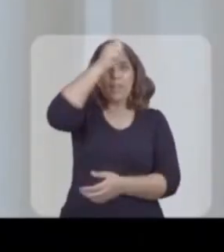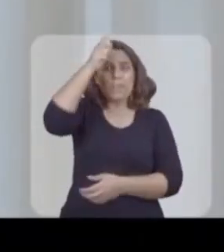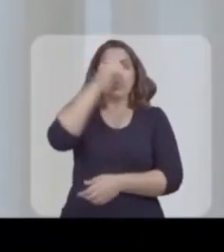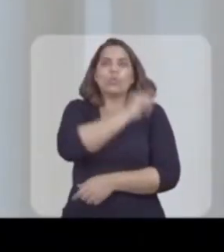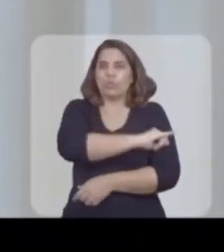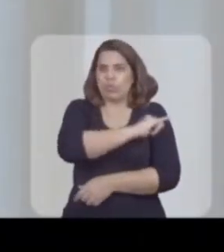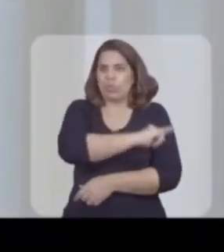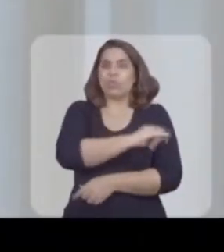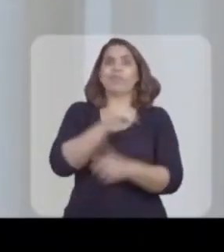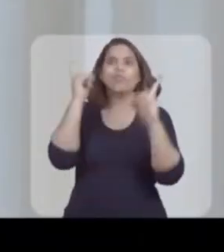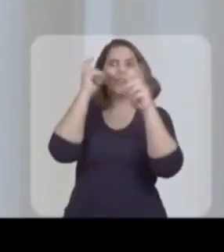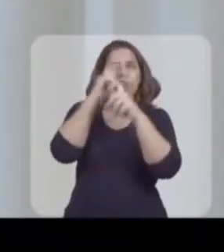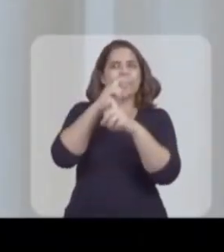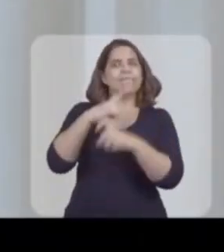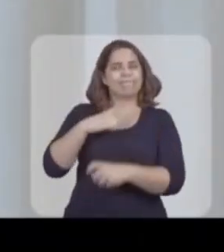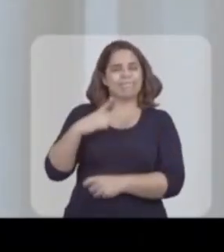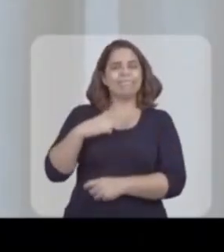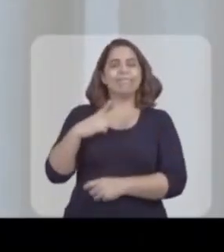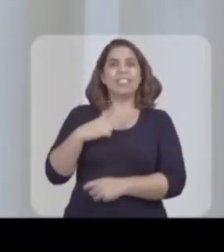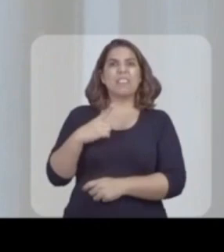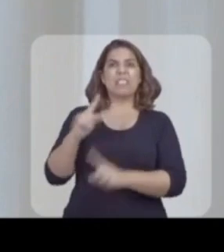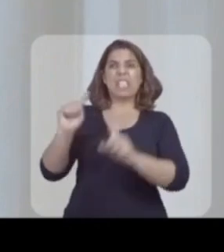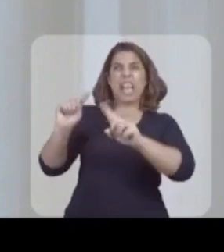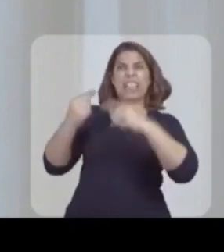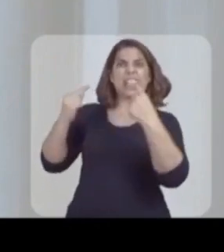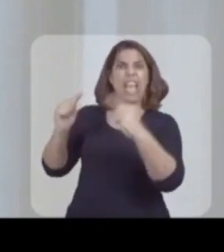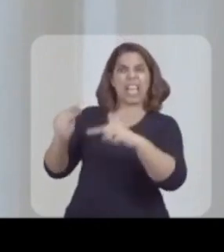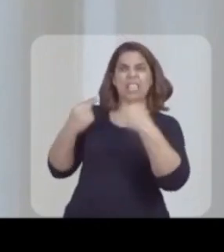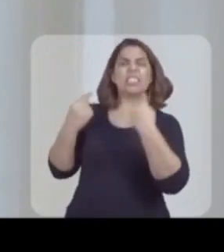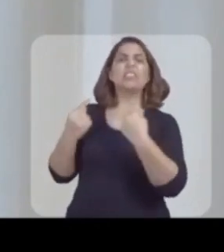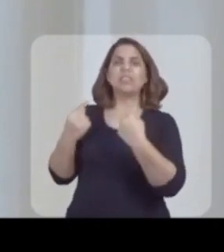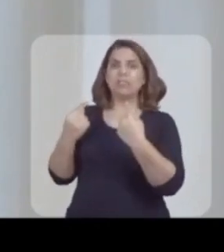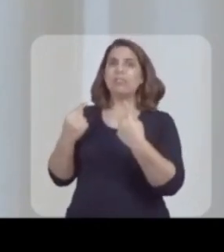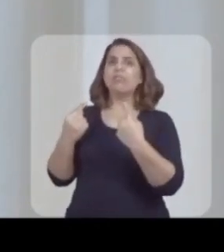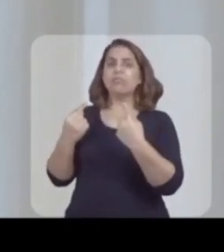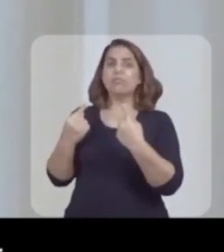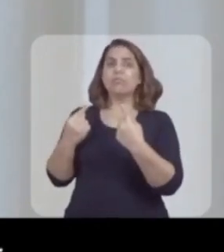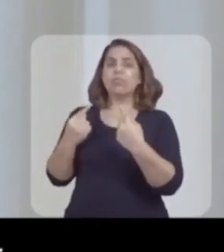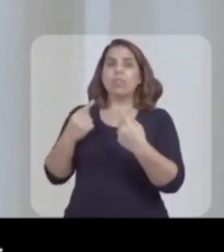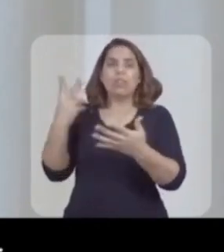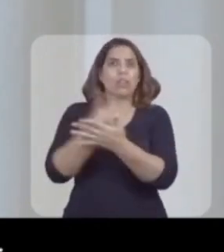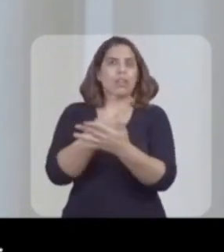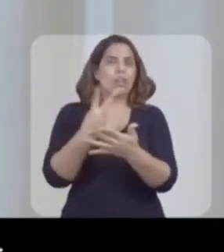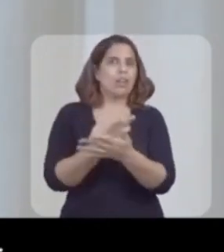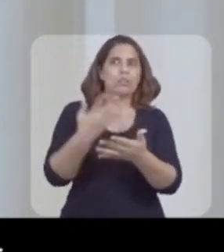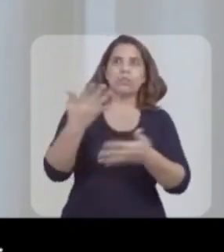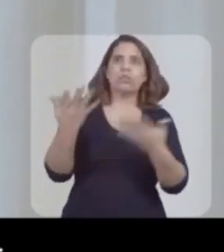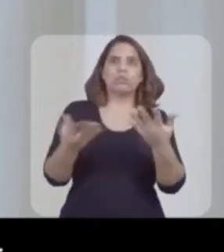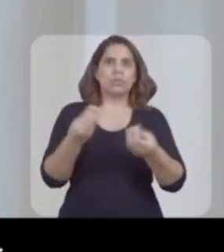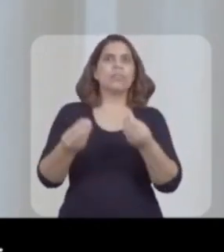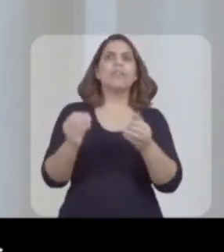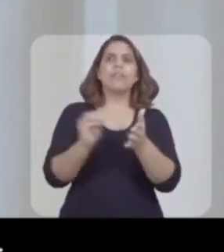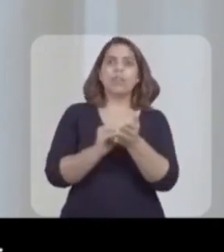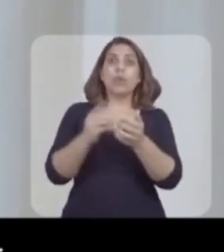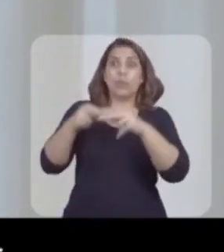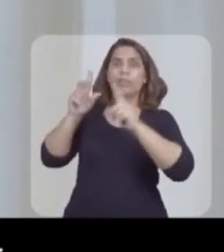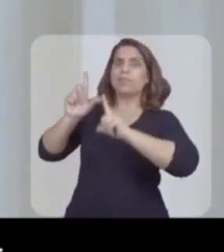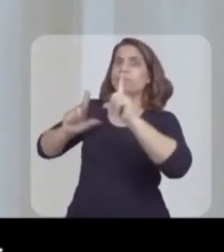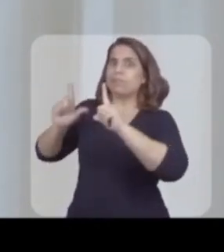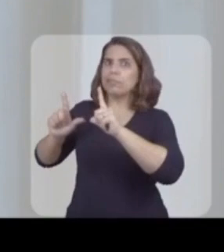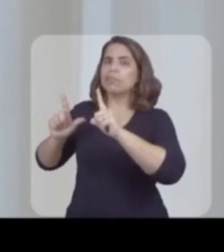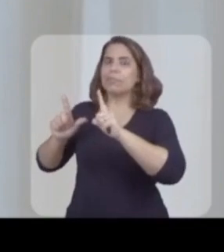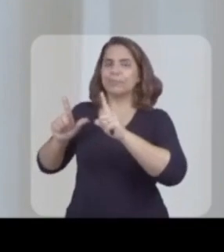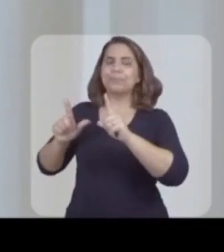do Rio de Janeiro As dificuldades que você teve Os ataques injustificáveis para o país de uma grande mistura de